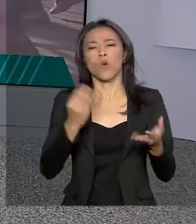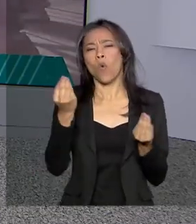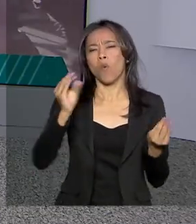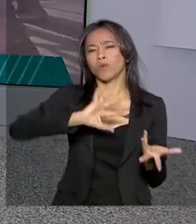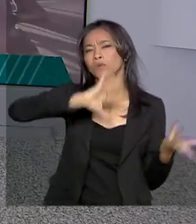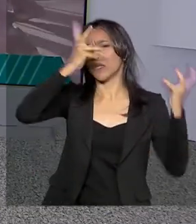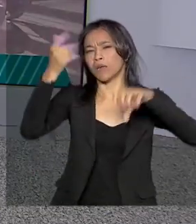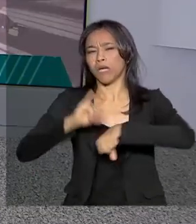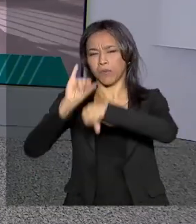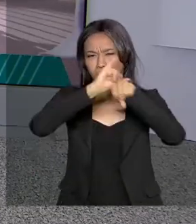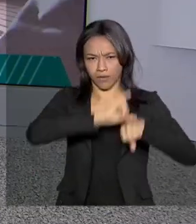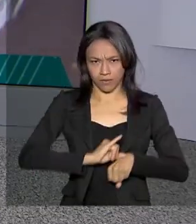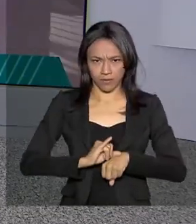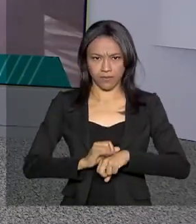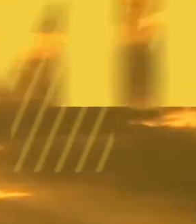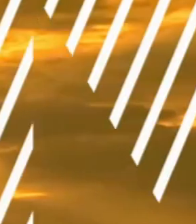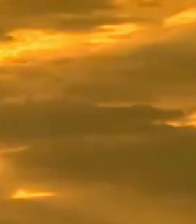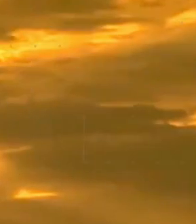em algumas capitais.